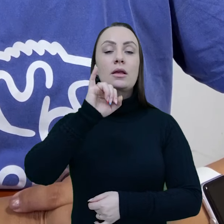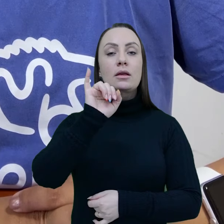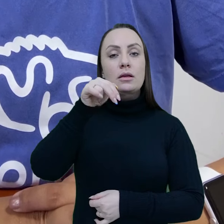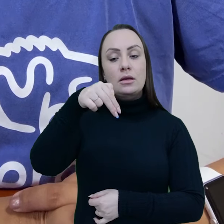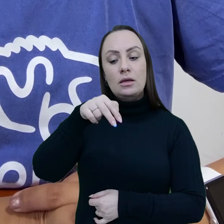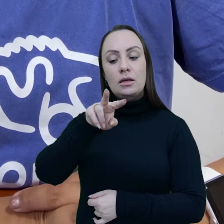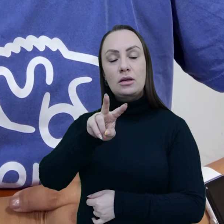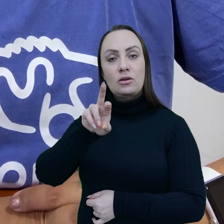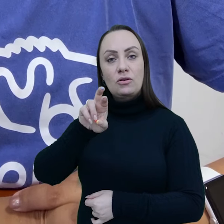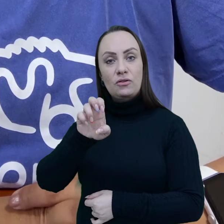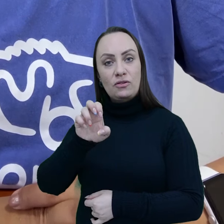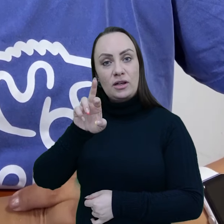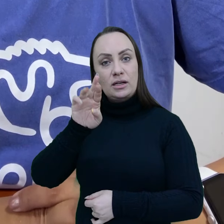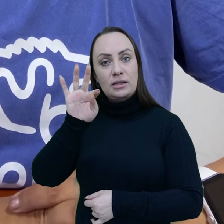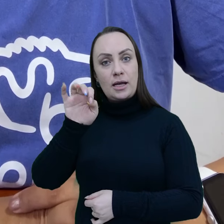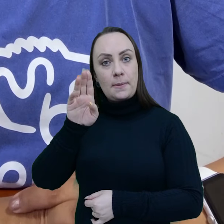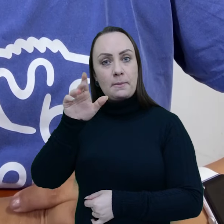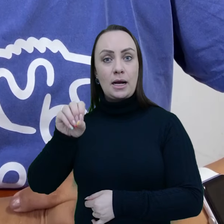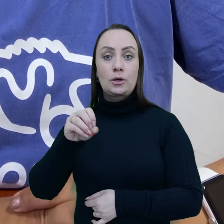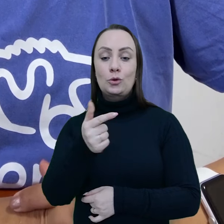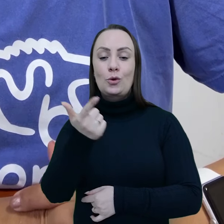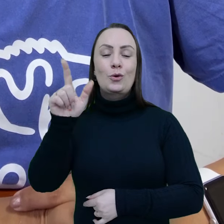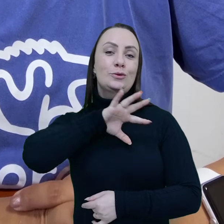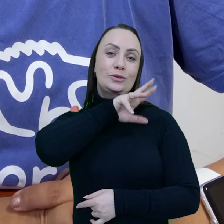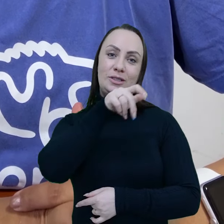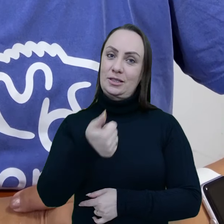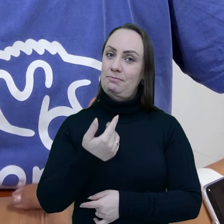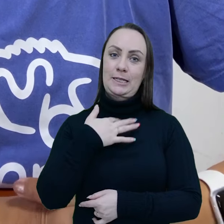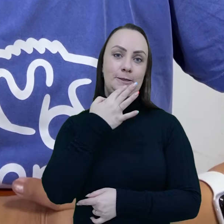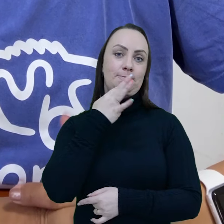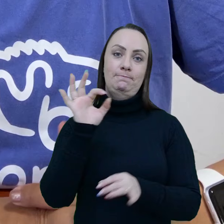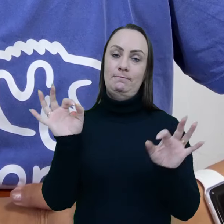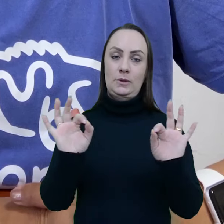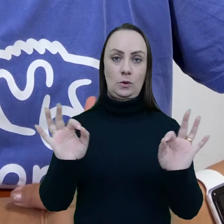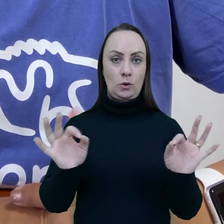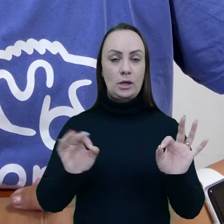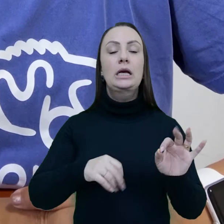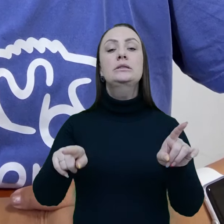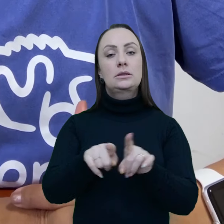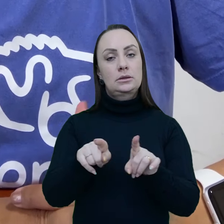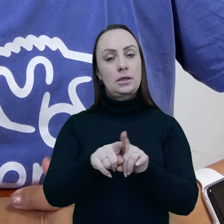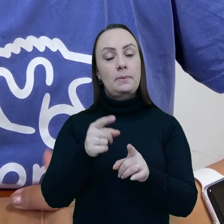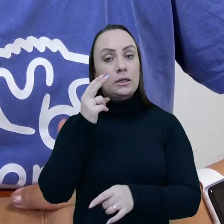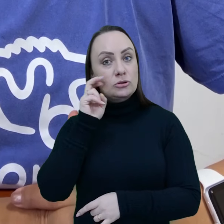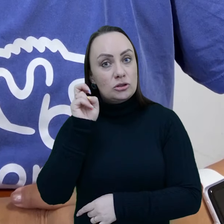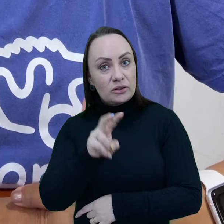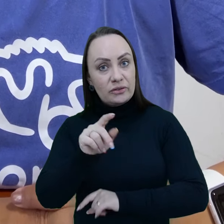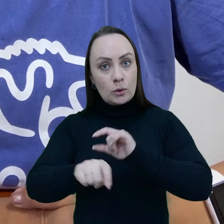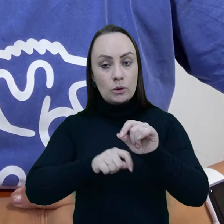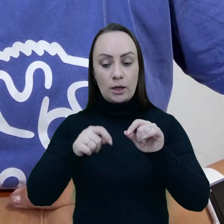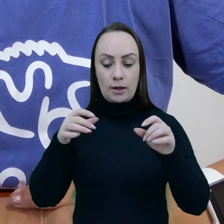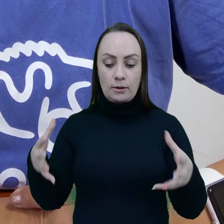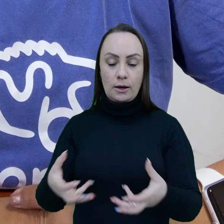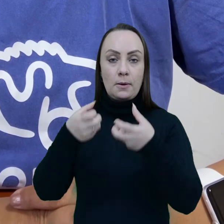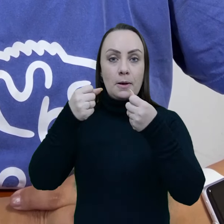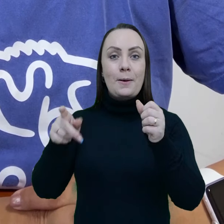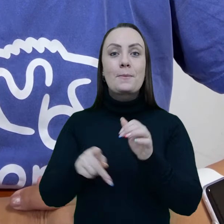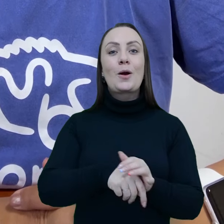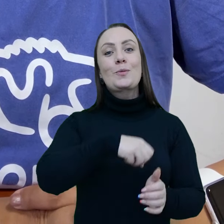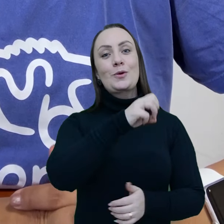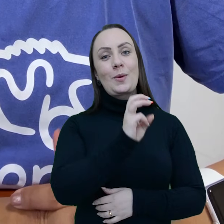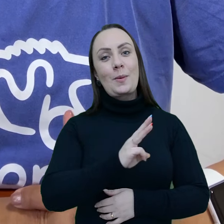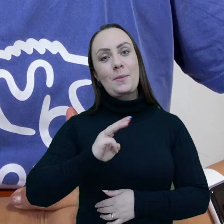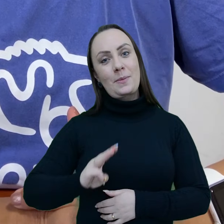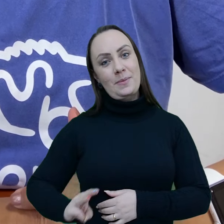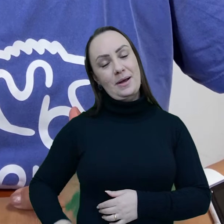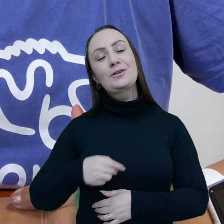indivíduos de invertebrados e de alguns táxons que a gente pouco conhece ainda. Notadamente, a gente vê também nessa pesca